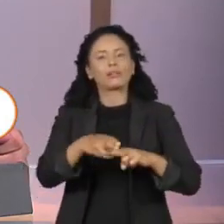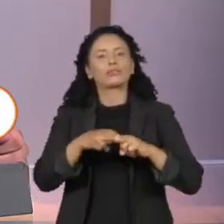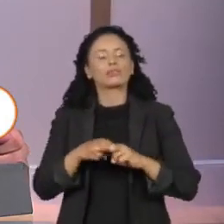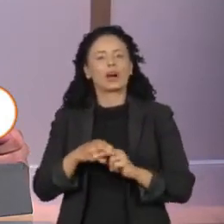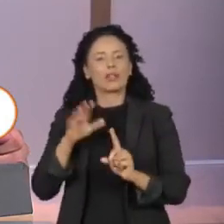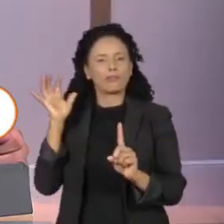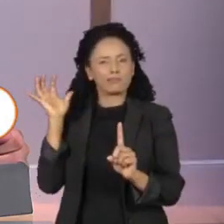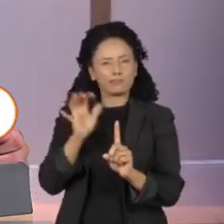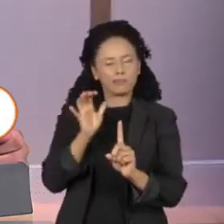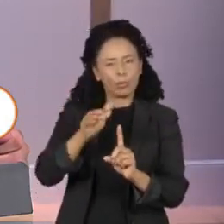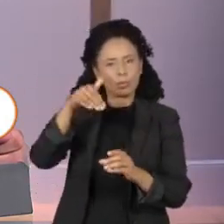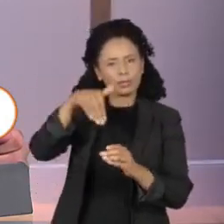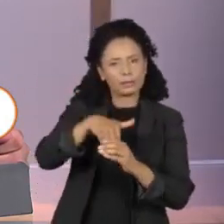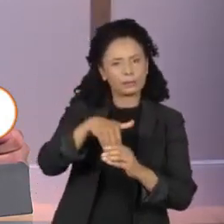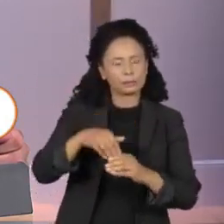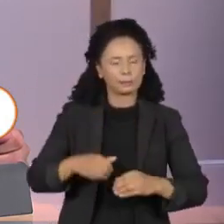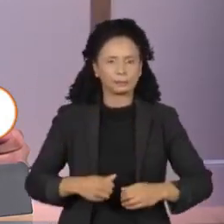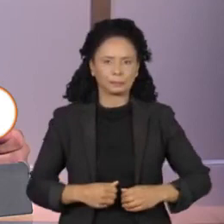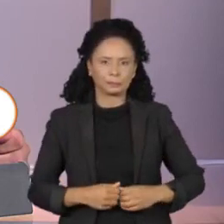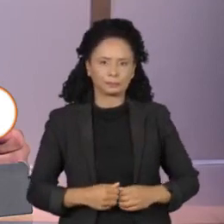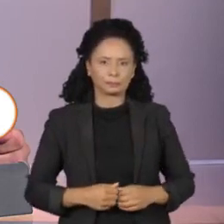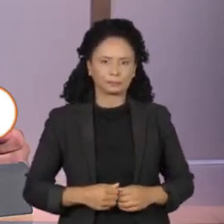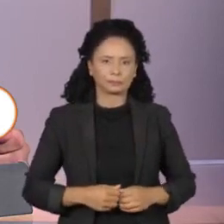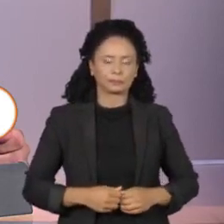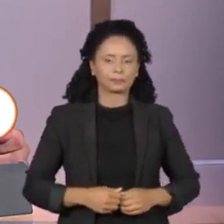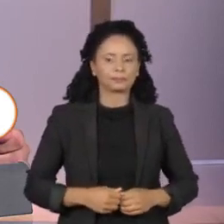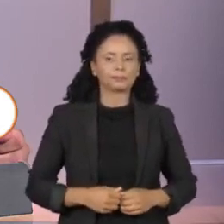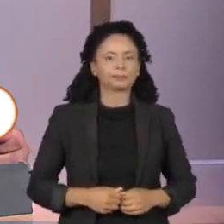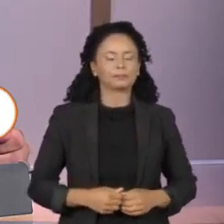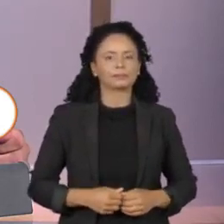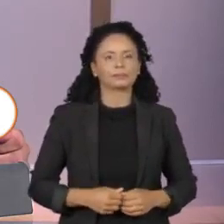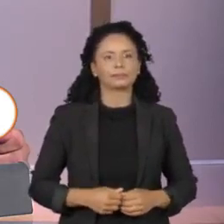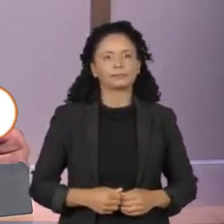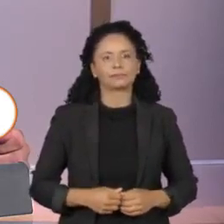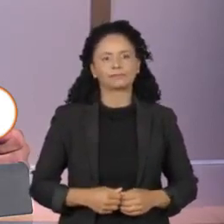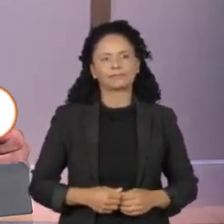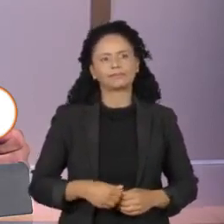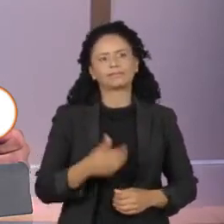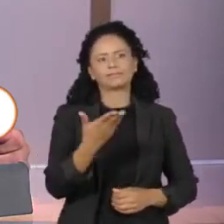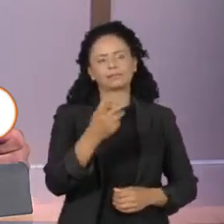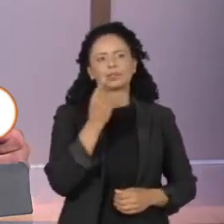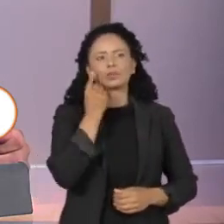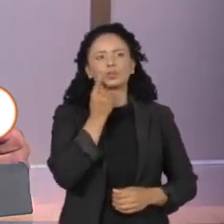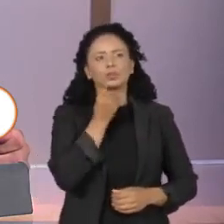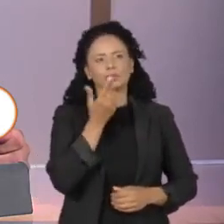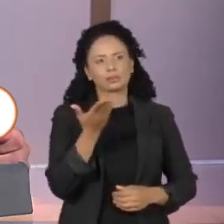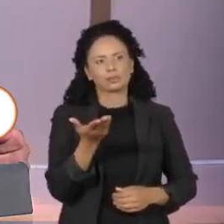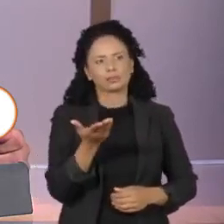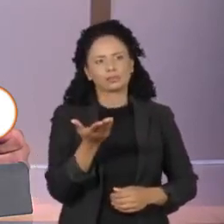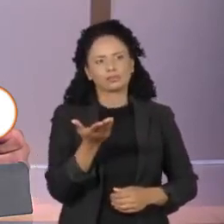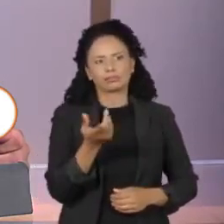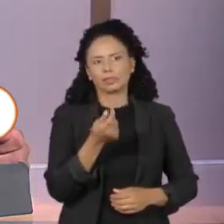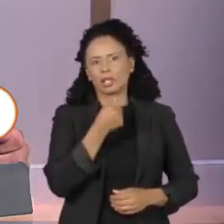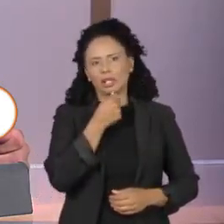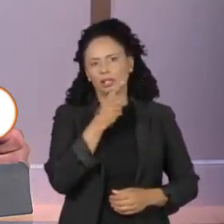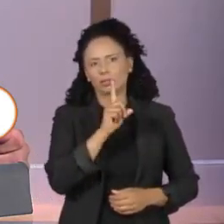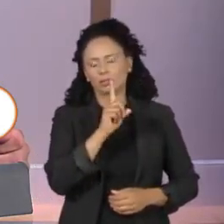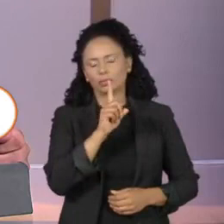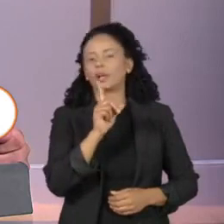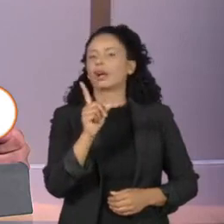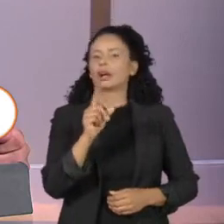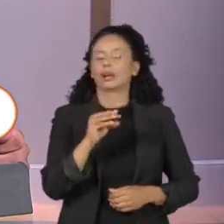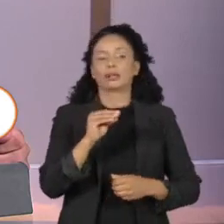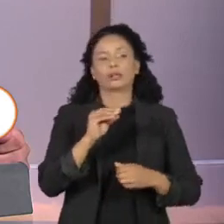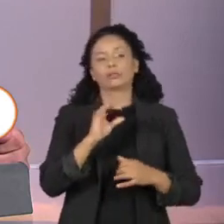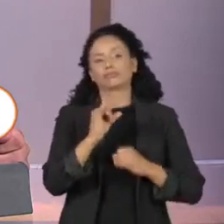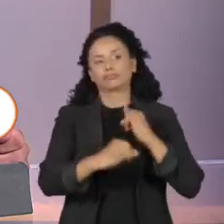ao vivo é o repórter Luiz Turati. Luiz. Luiz volta daqui a pouquinho com as informações. A gente não tem conexão